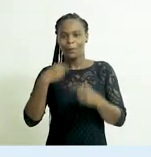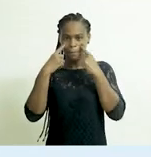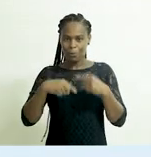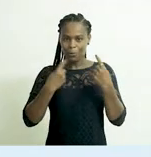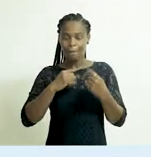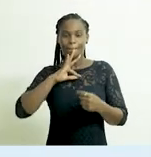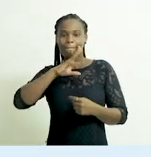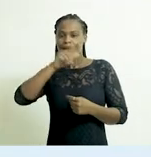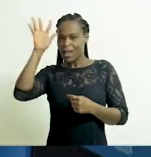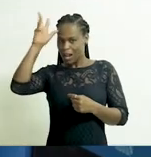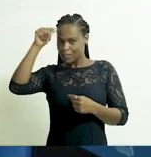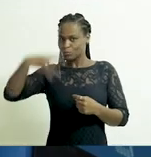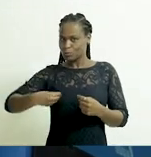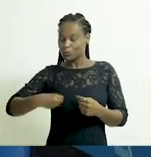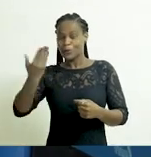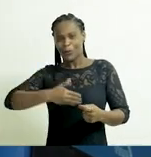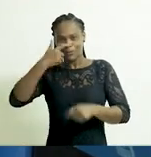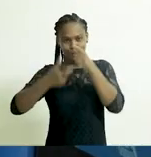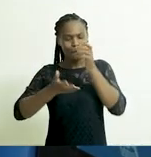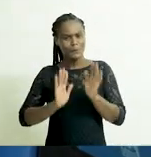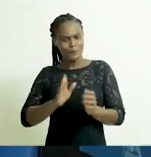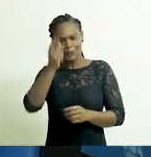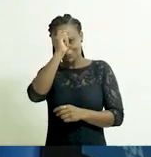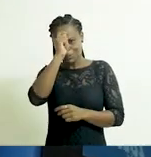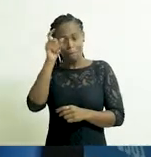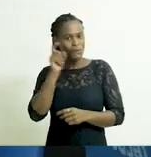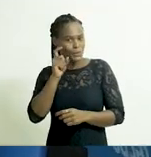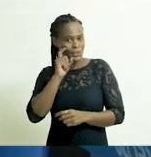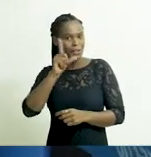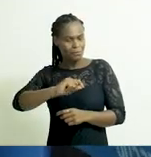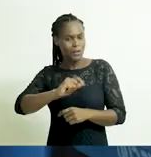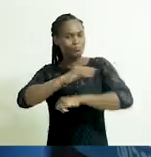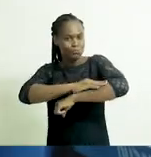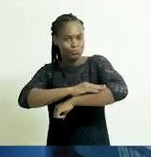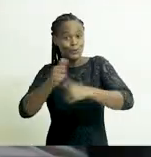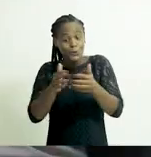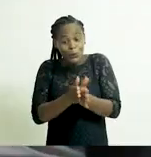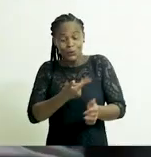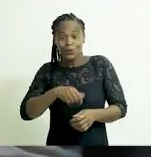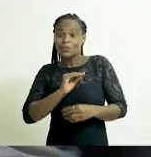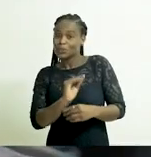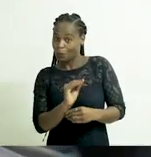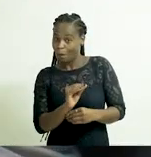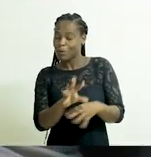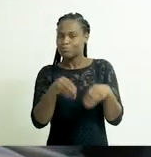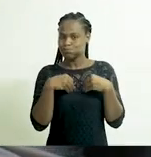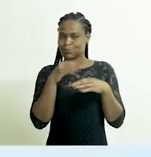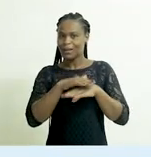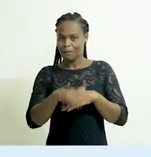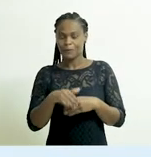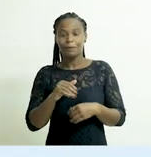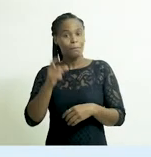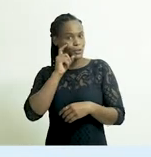melhorar a saúde pública. O aleitamento materno é um direito humano que precisa ser respeitado, protegido e cumprido. Todos nós